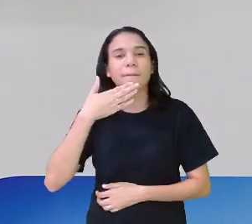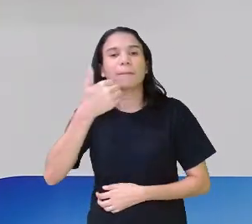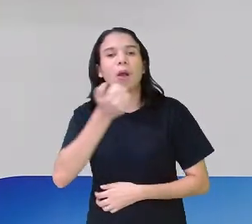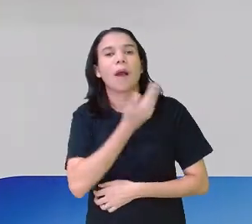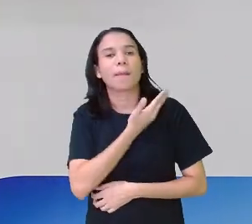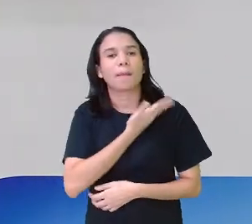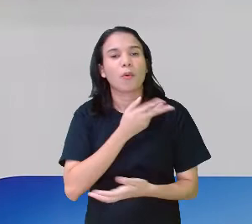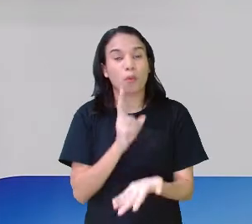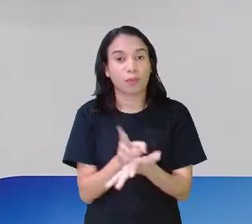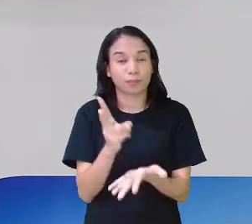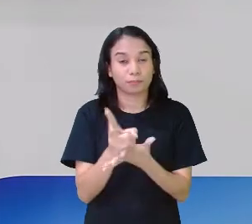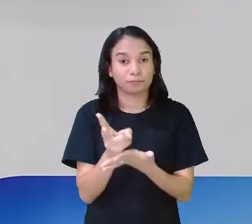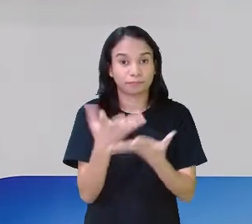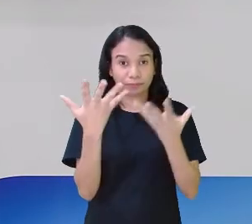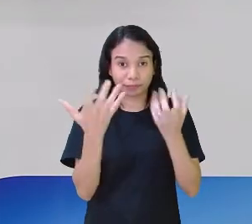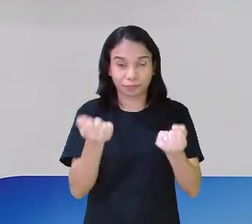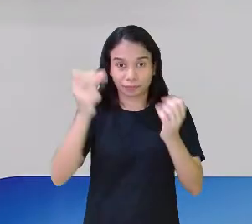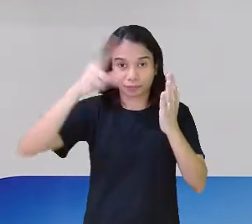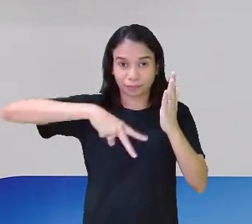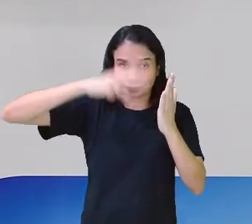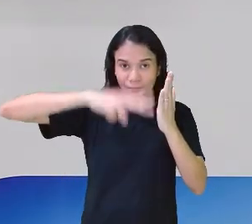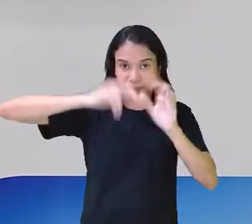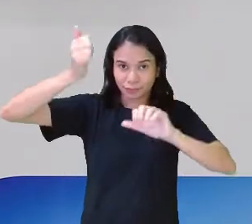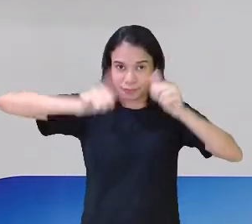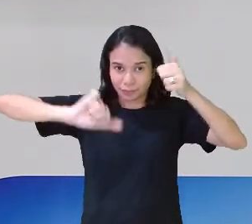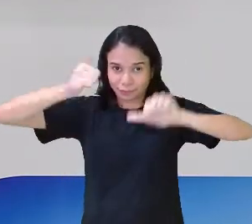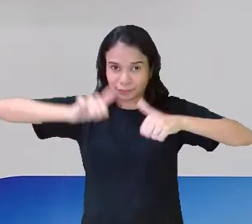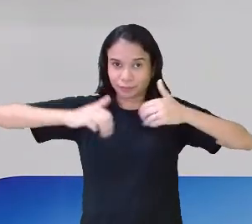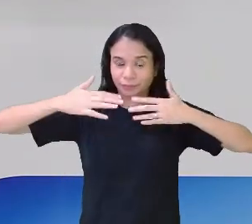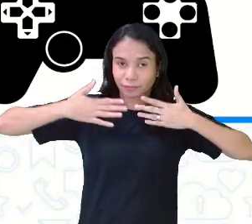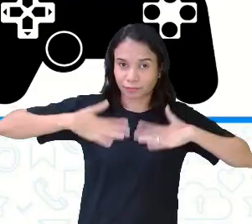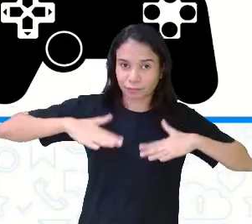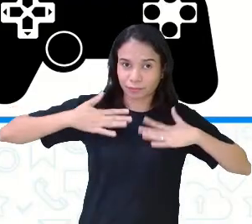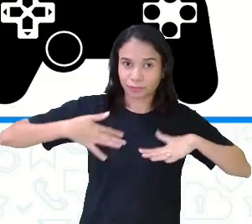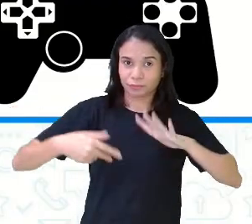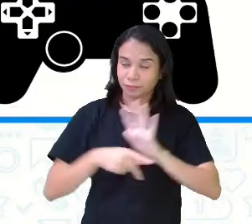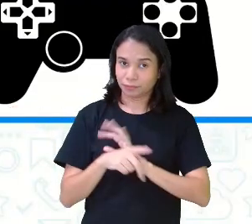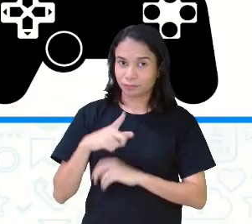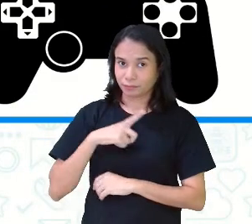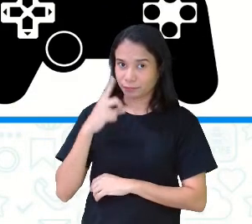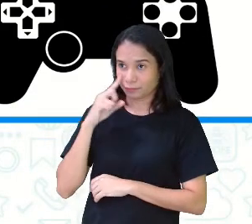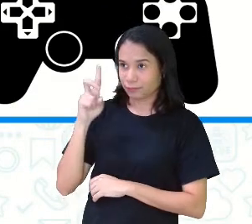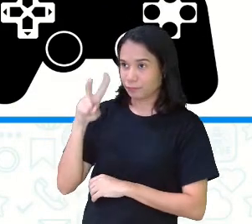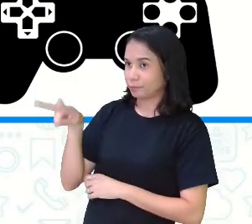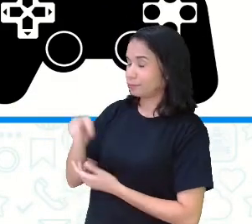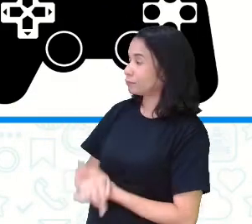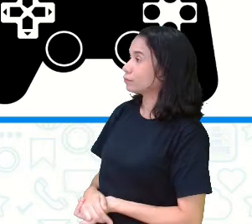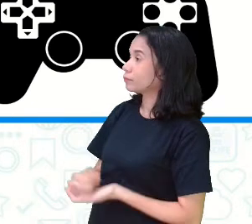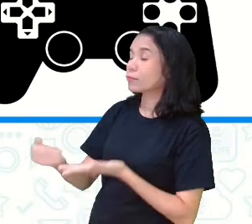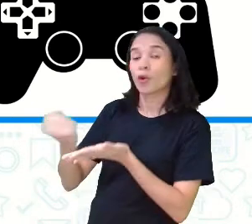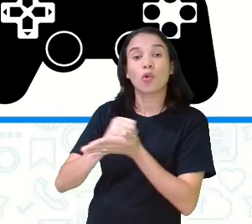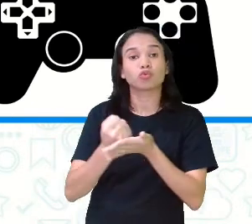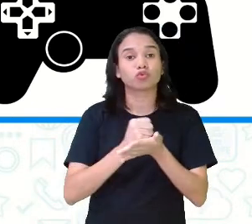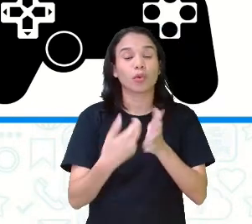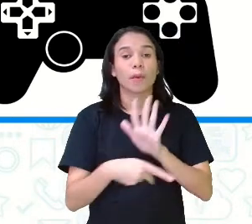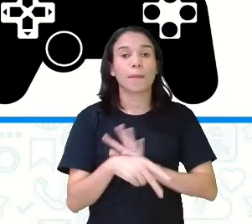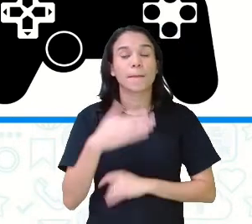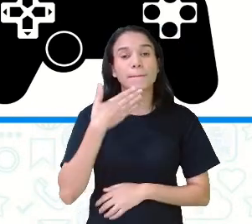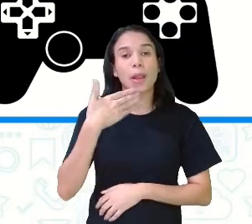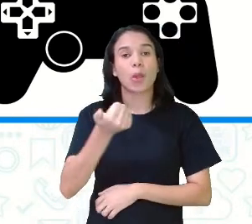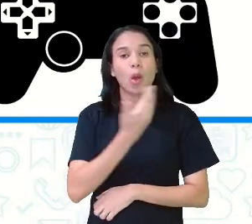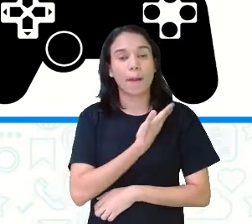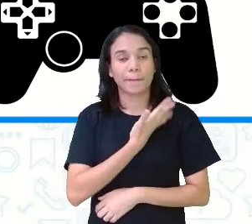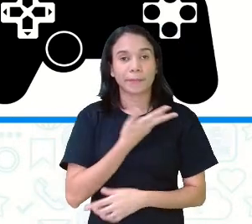Amigos para Sempre. Vamos ler e vamos analisando com calma essa resenha crítica. O jogo Melhores Amigos para